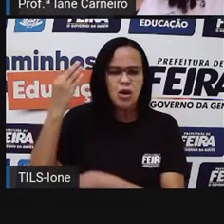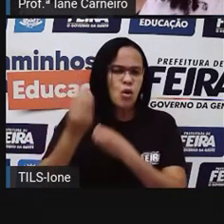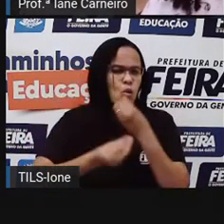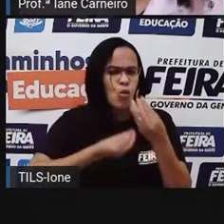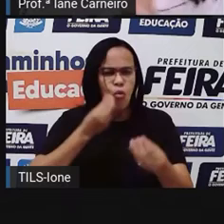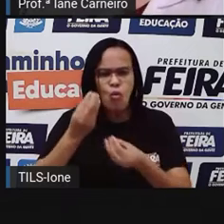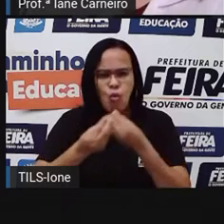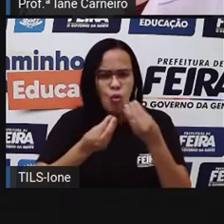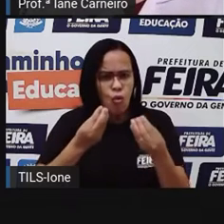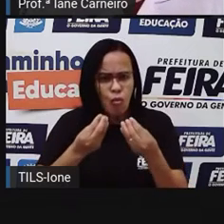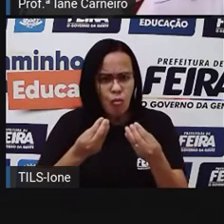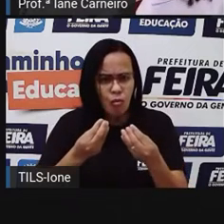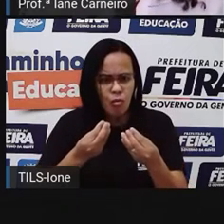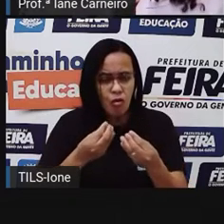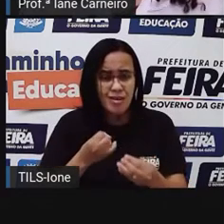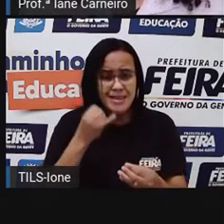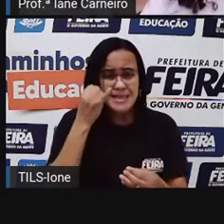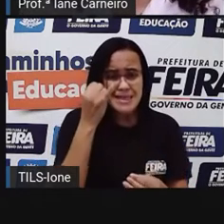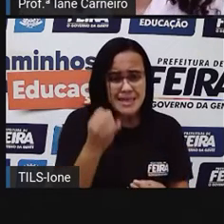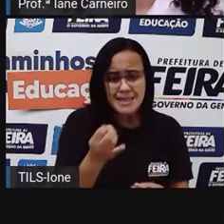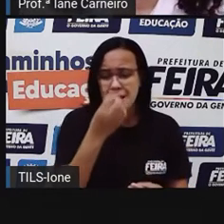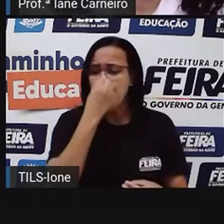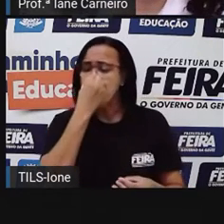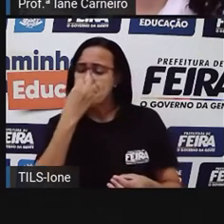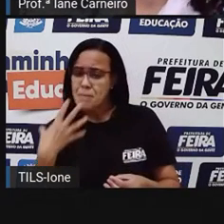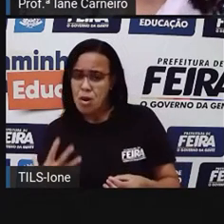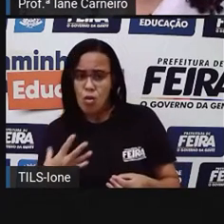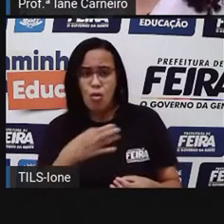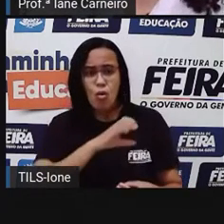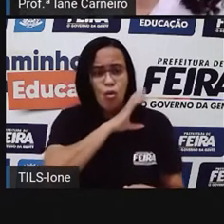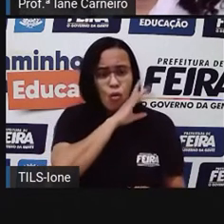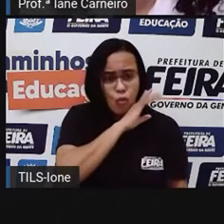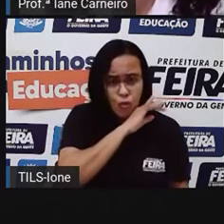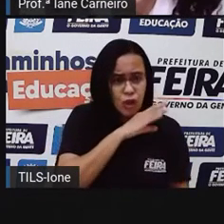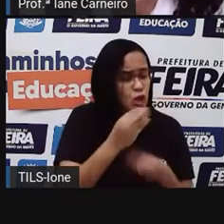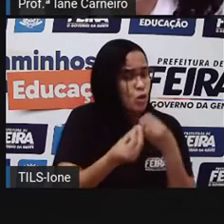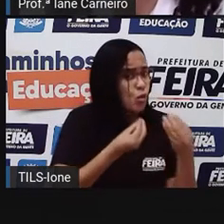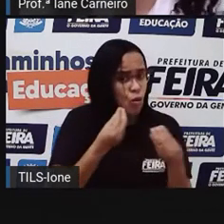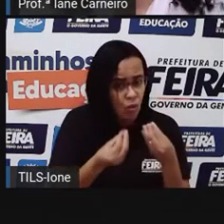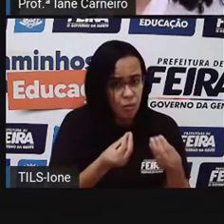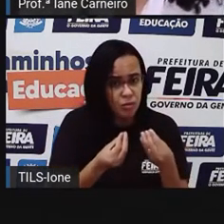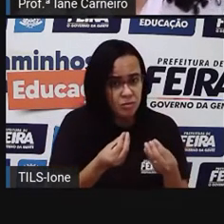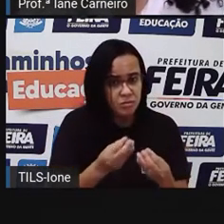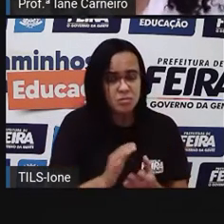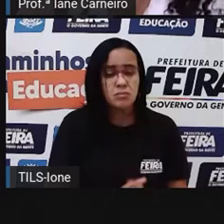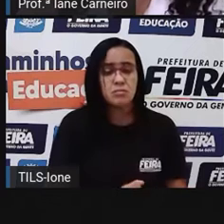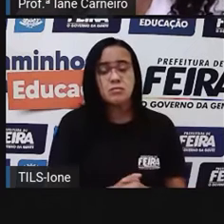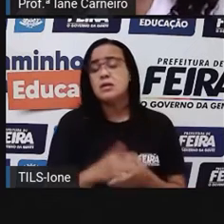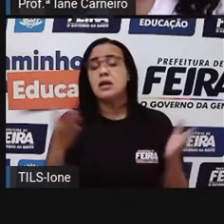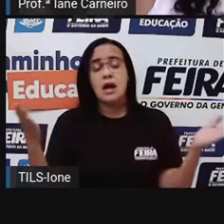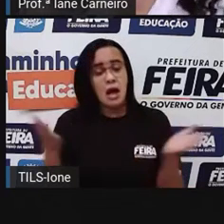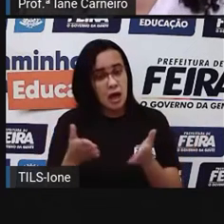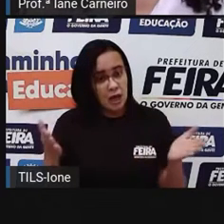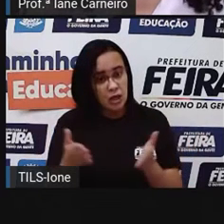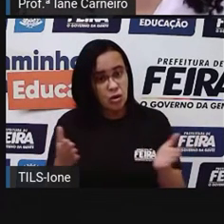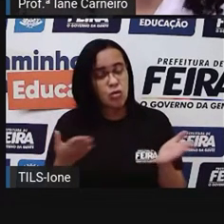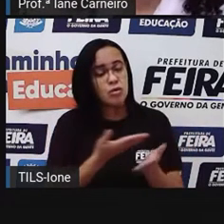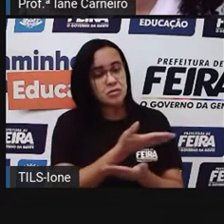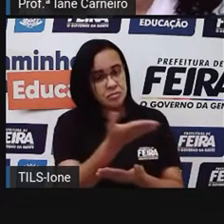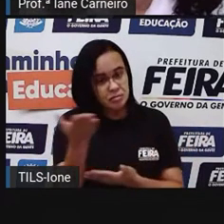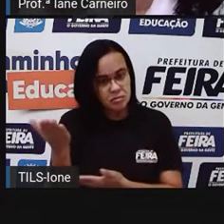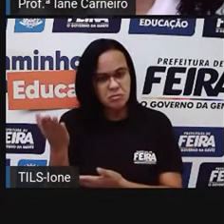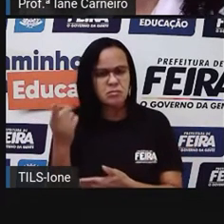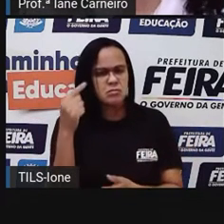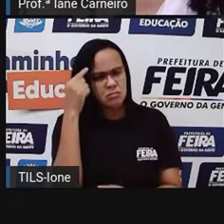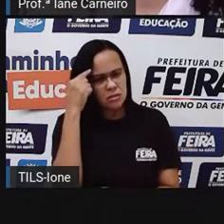impactos dessas coisas aí no mundo. E aí, ó, a gente vai agora. Quero que vocês pensem nessa pergunta, tá bom?